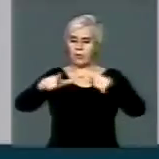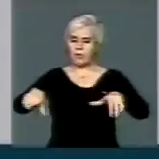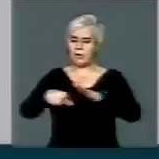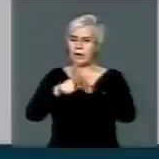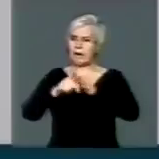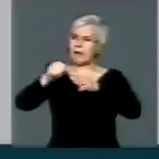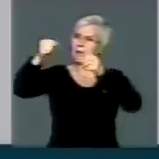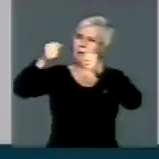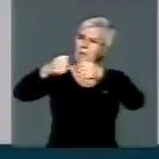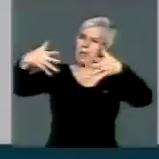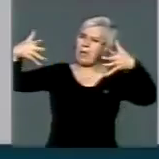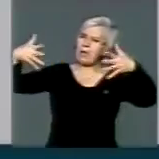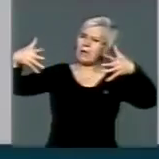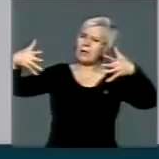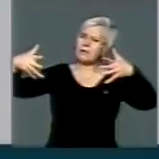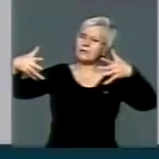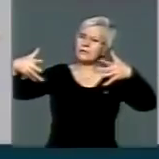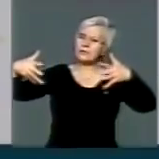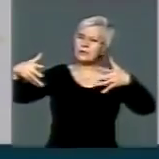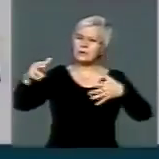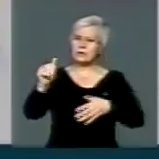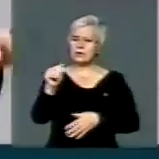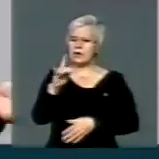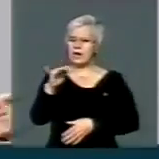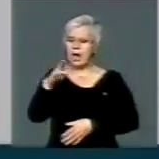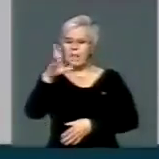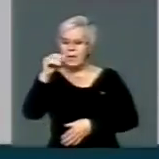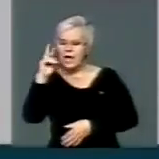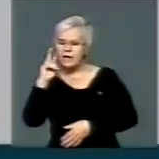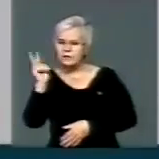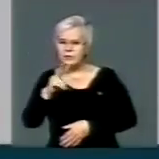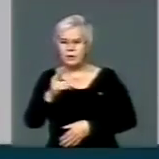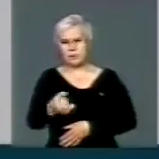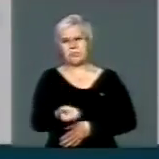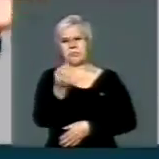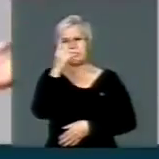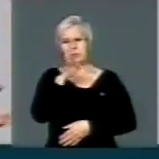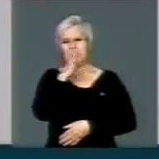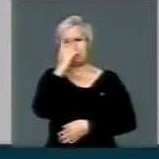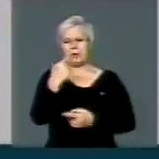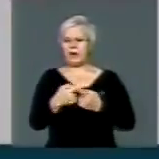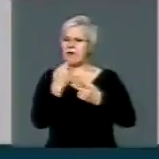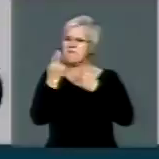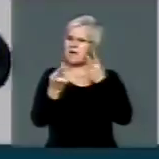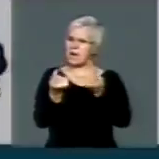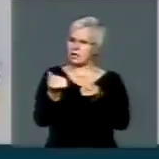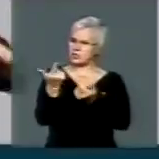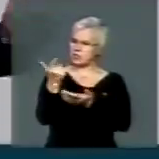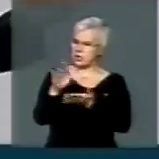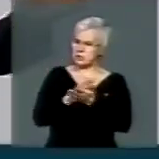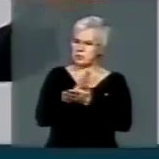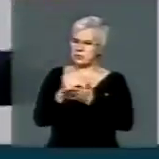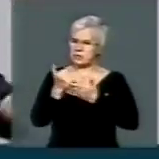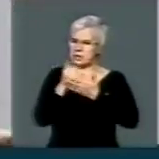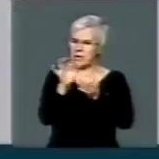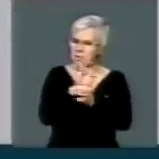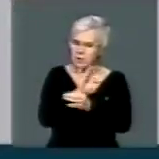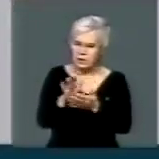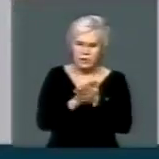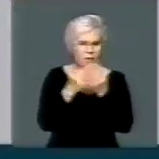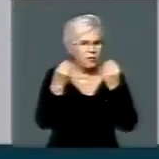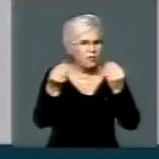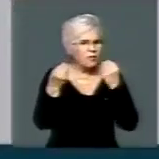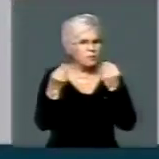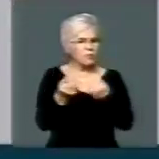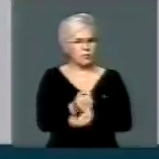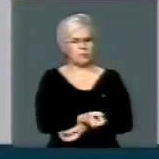é um absurdo. E não pode se alegar que não tem dinheiro, que não recebeu assistência, ele próprio é o governo do